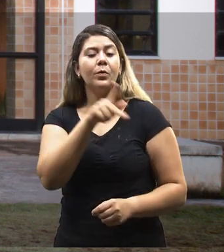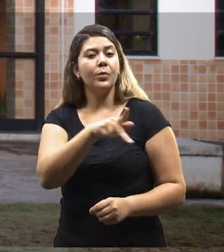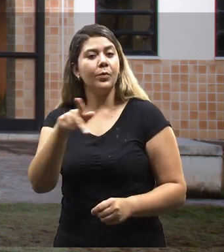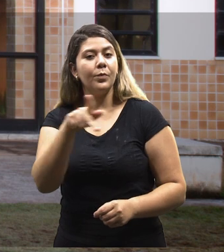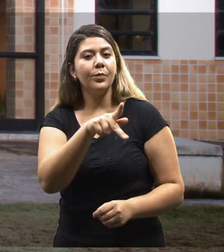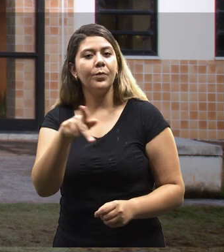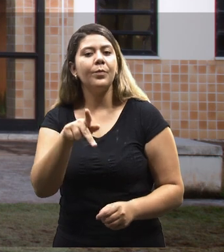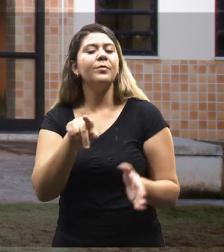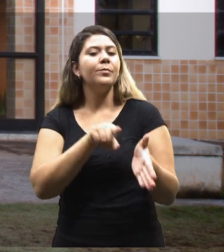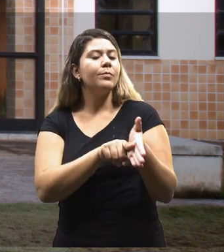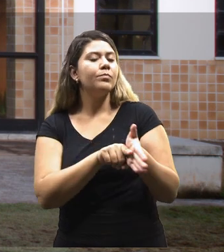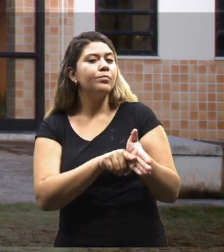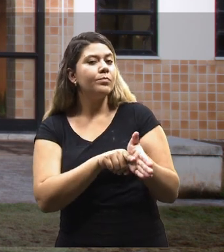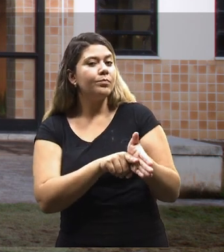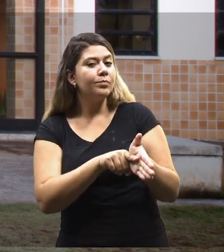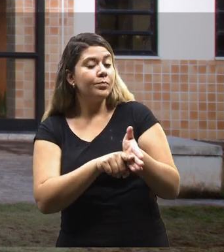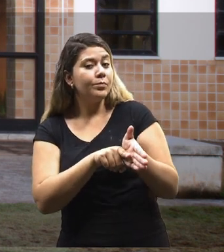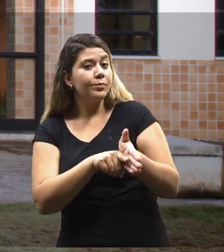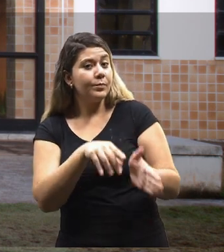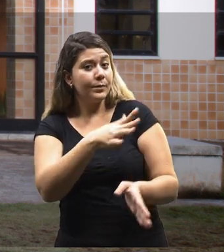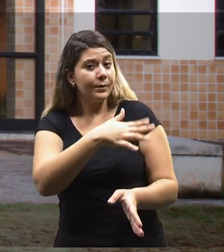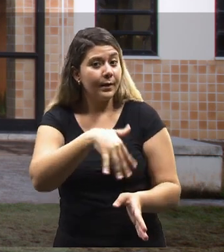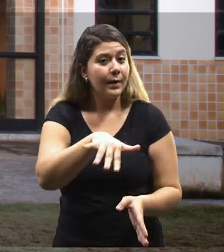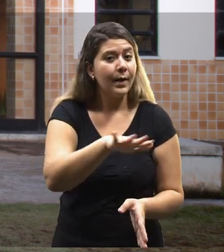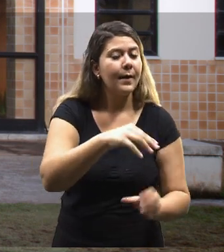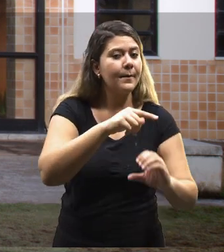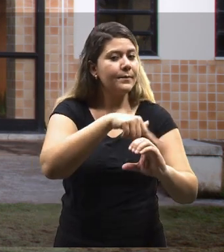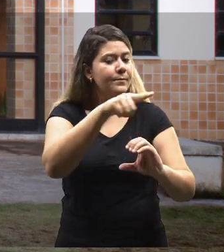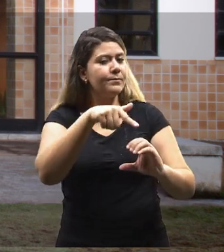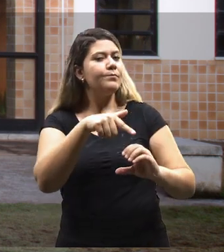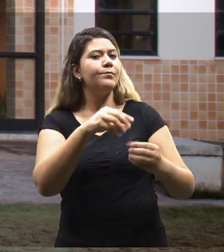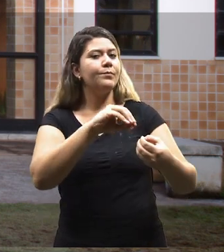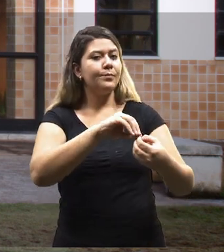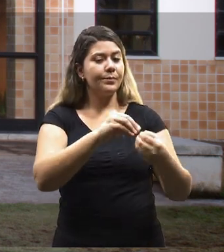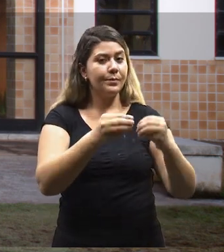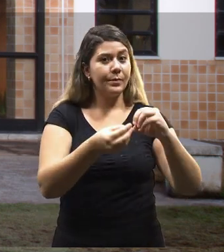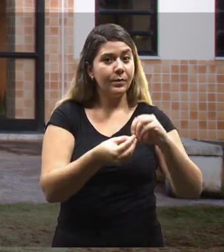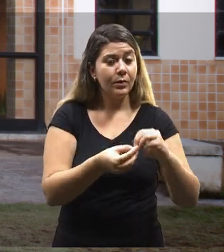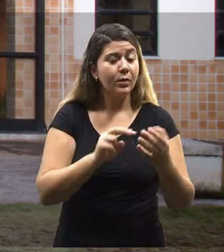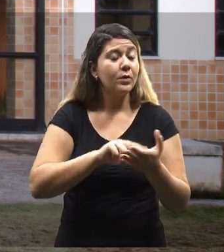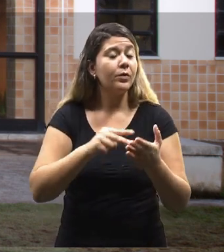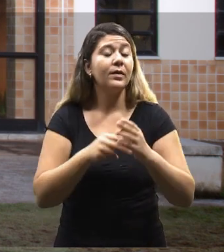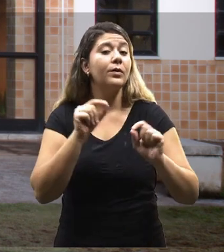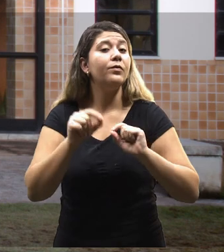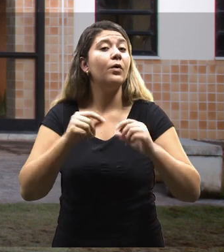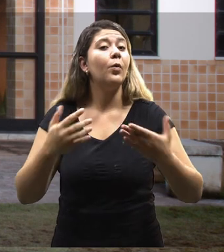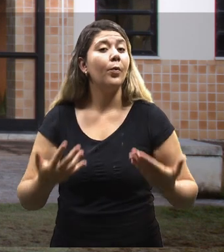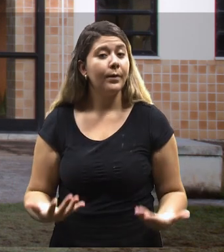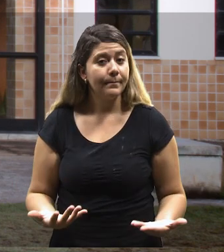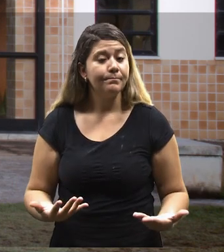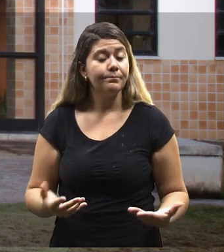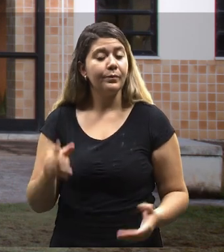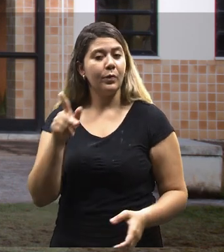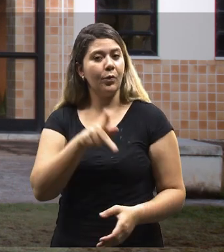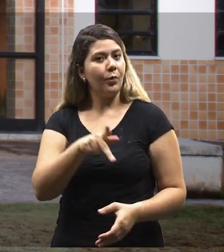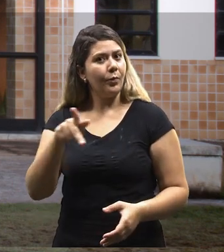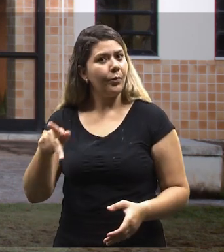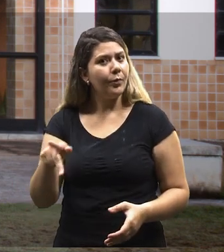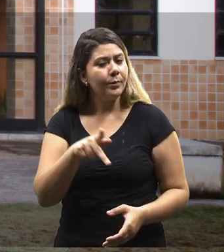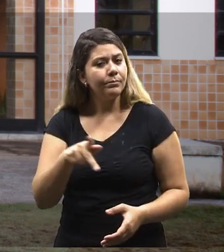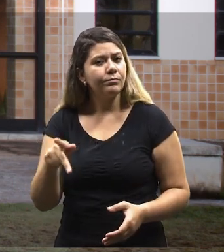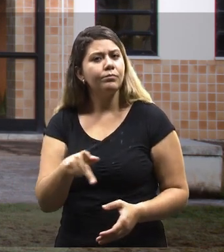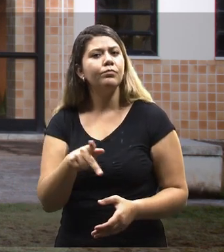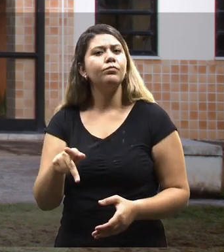professor pesquisador na área de ciências biológicas. O que significa isso? Significa um